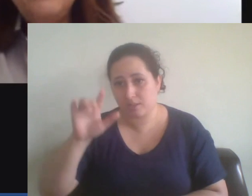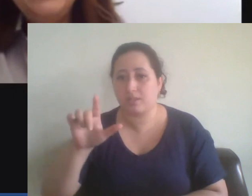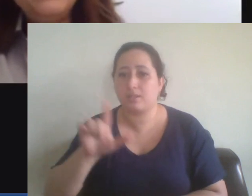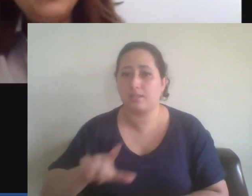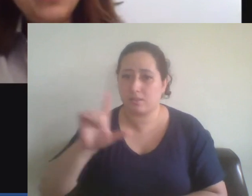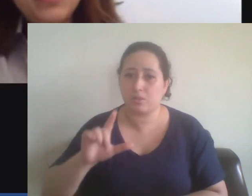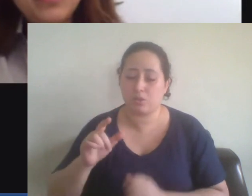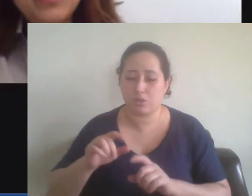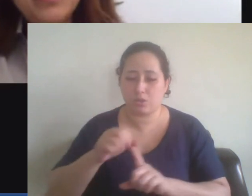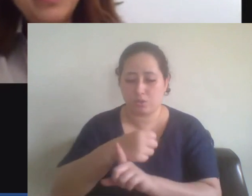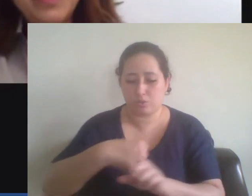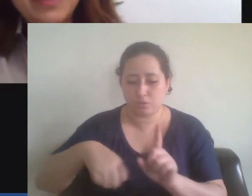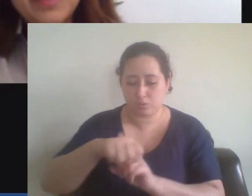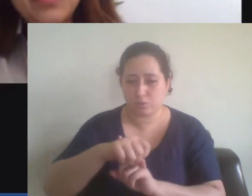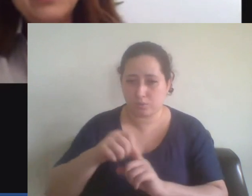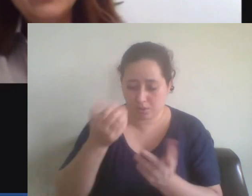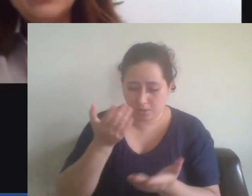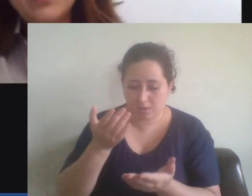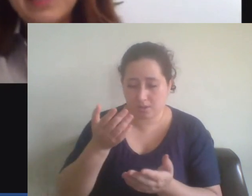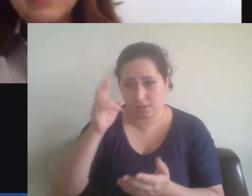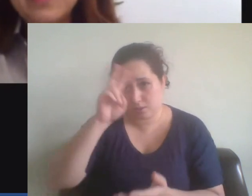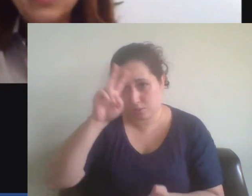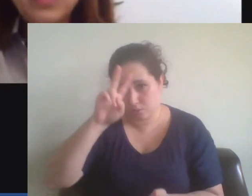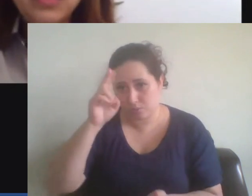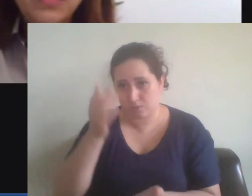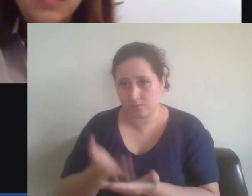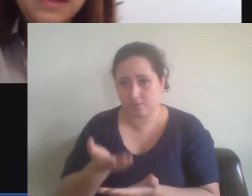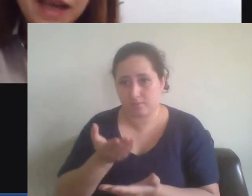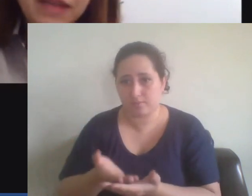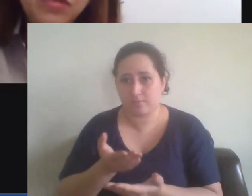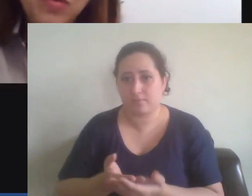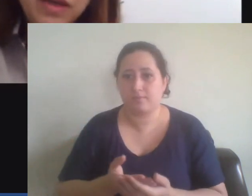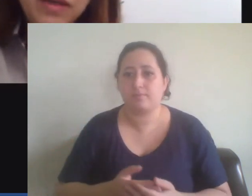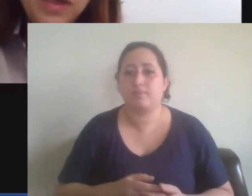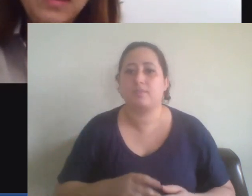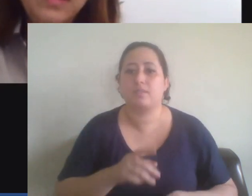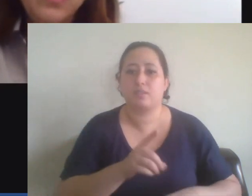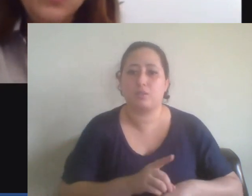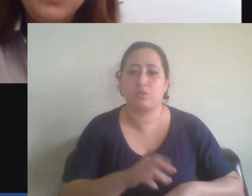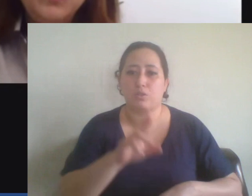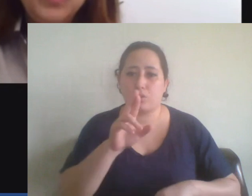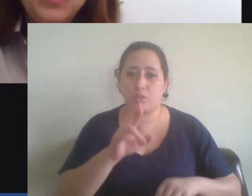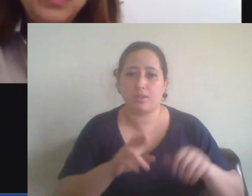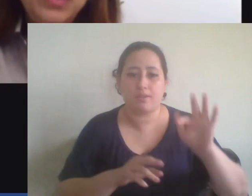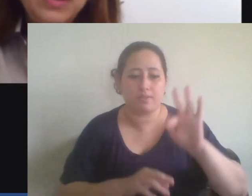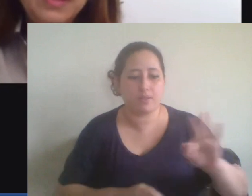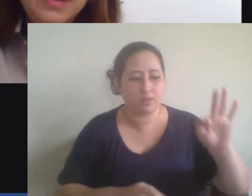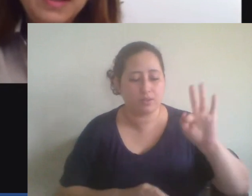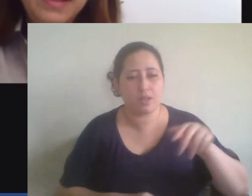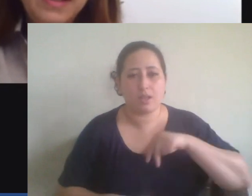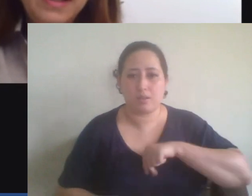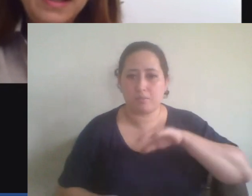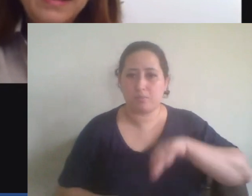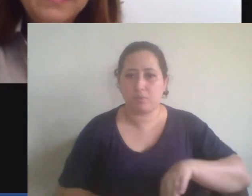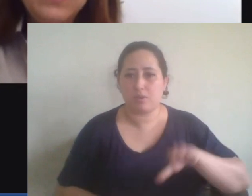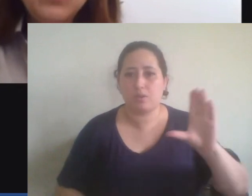Fiz um programa de doutorado de sanduíche na Universidade de Coimbra, onde pude